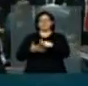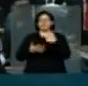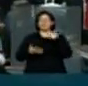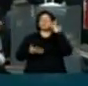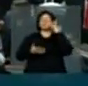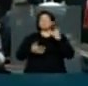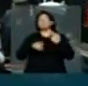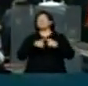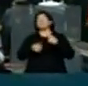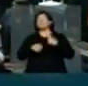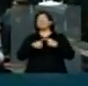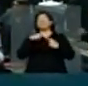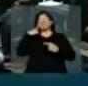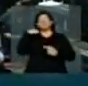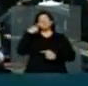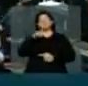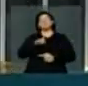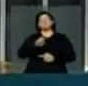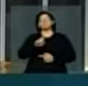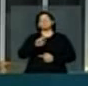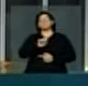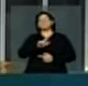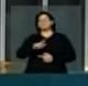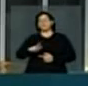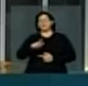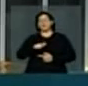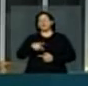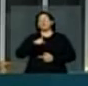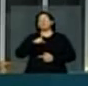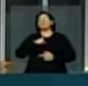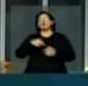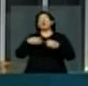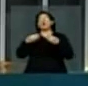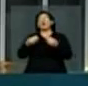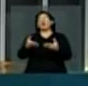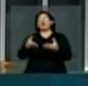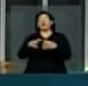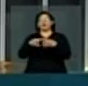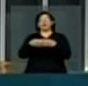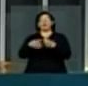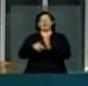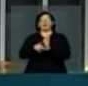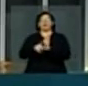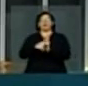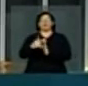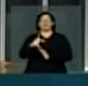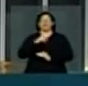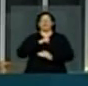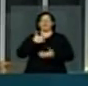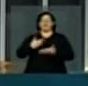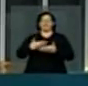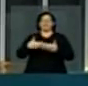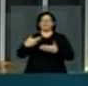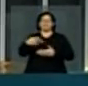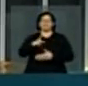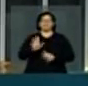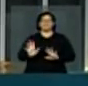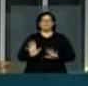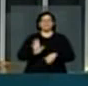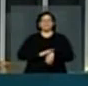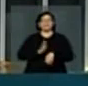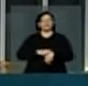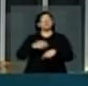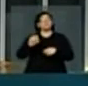Procurador-Geral ter ficado com o processo ao invés de ter ido para a Vice-Procuradora que